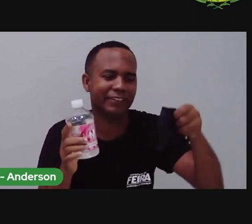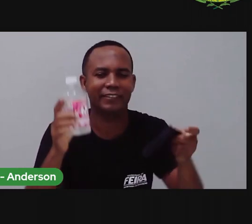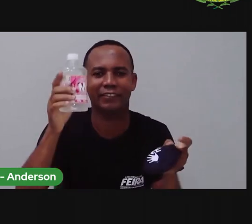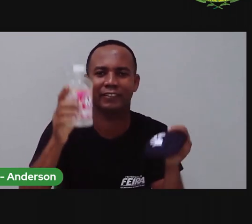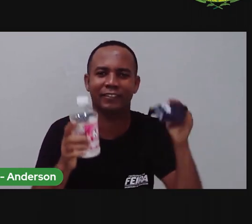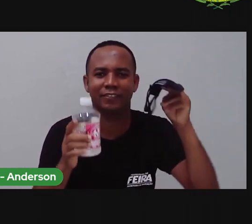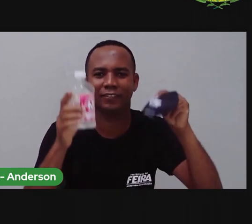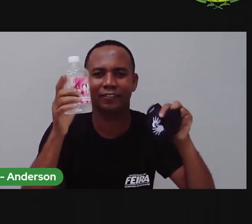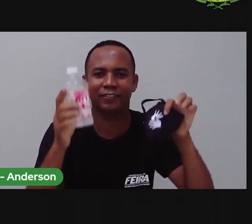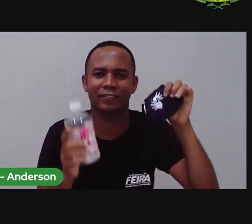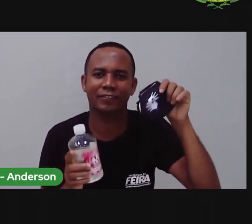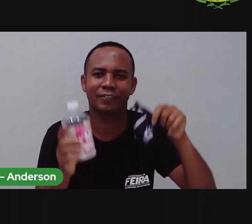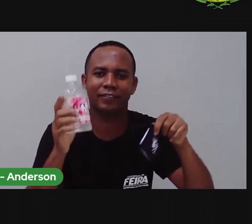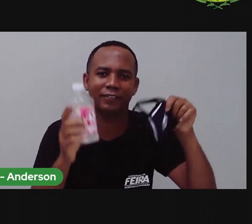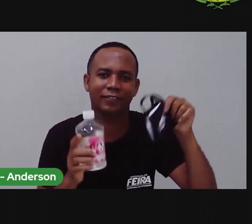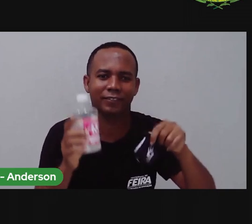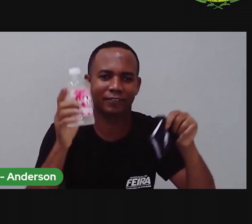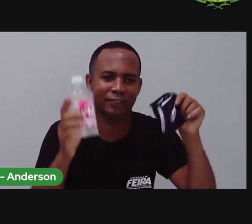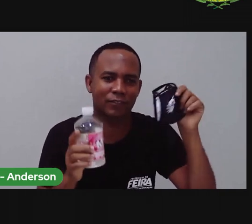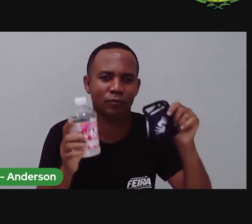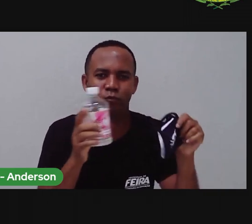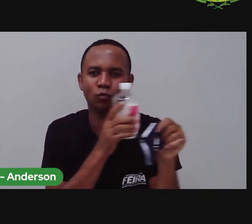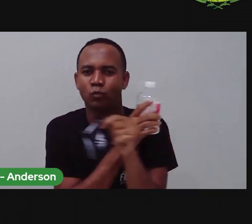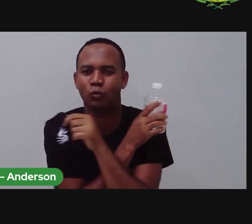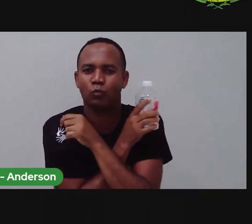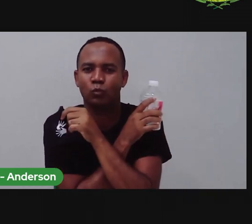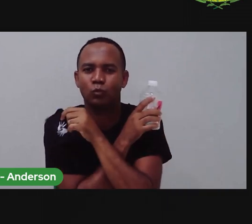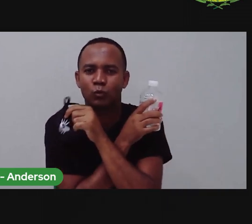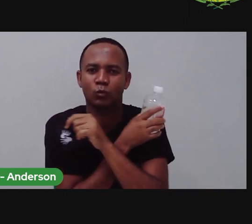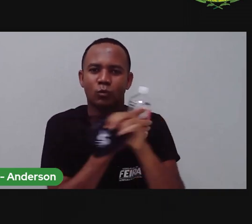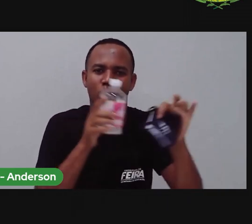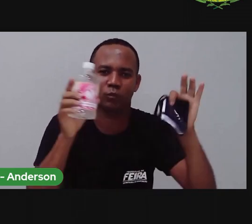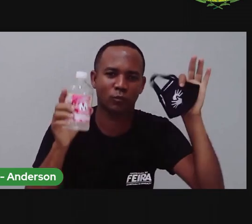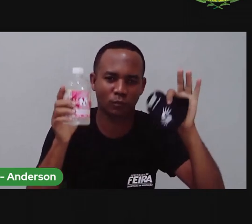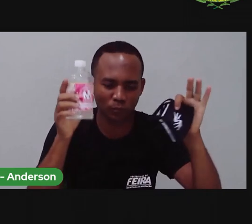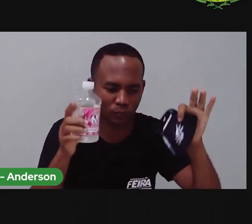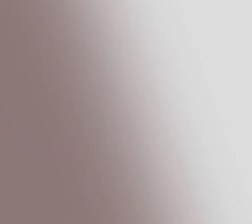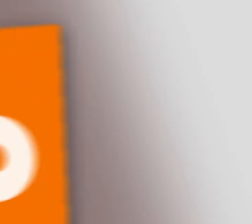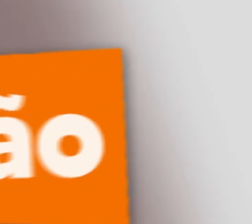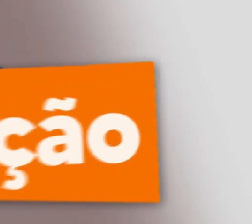e o álcool em gel da Pro. Beijo no coração de vocês e até a nossa próxima aula, tá?